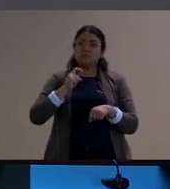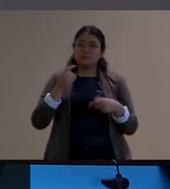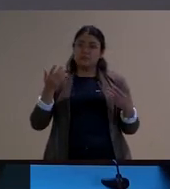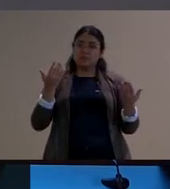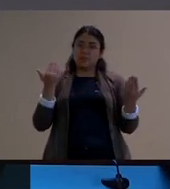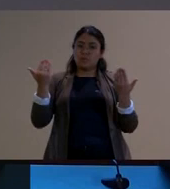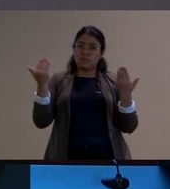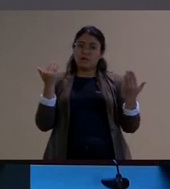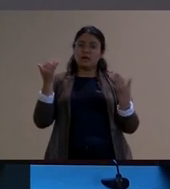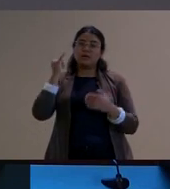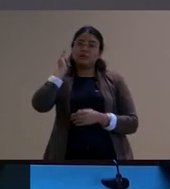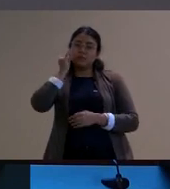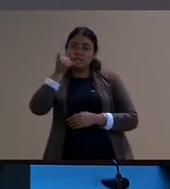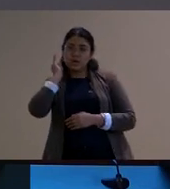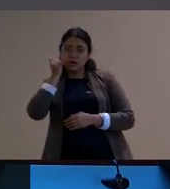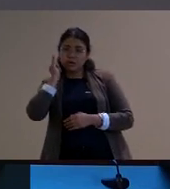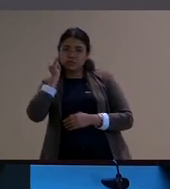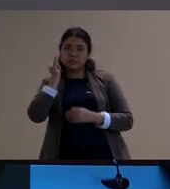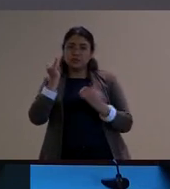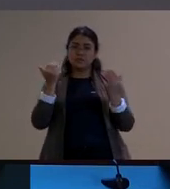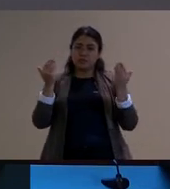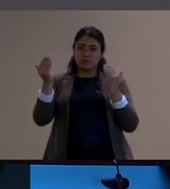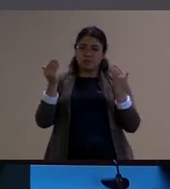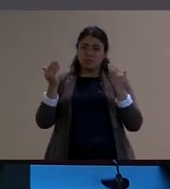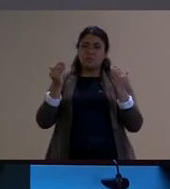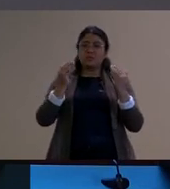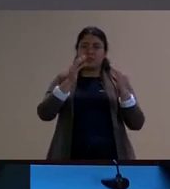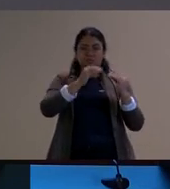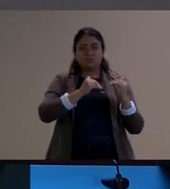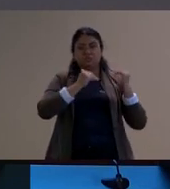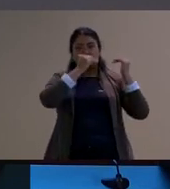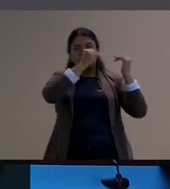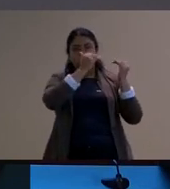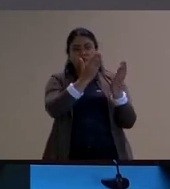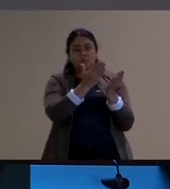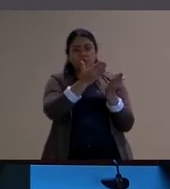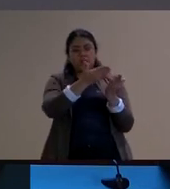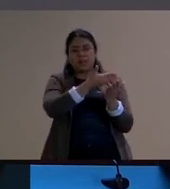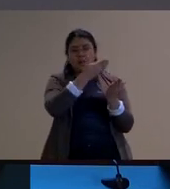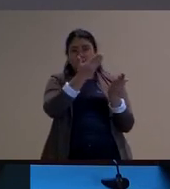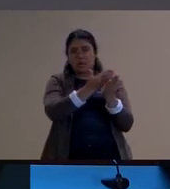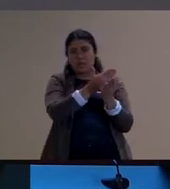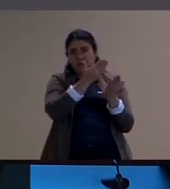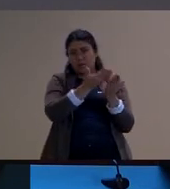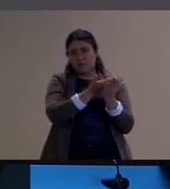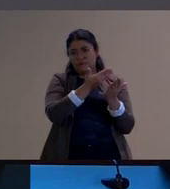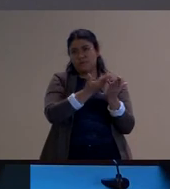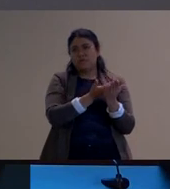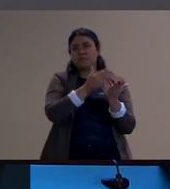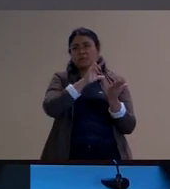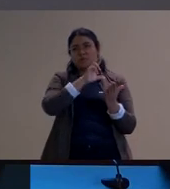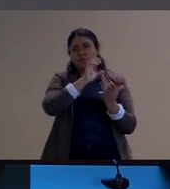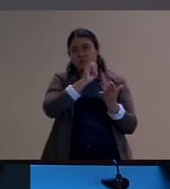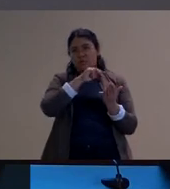narrativa com a ascensão do romance ou depois ainda de uma forma um pouco